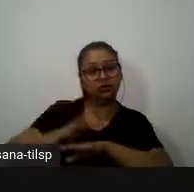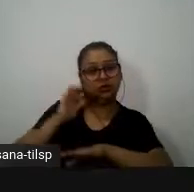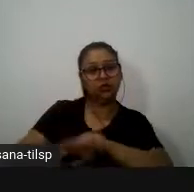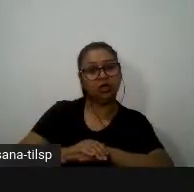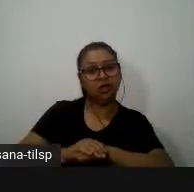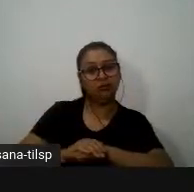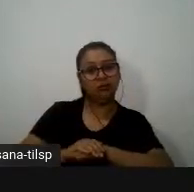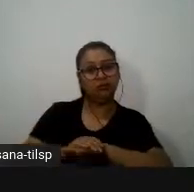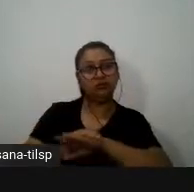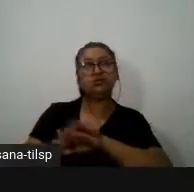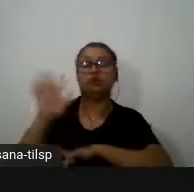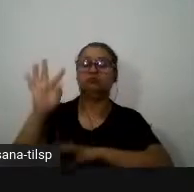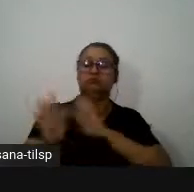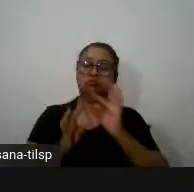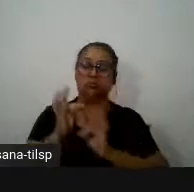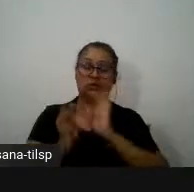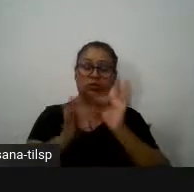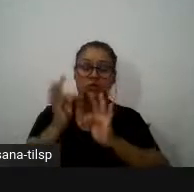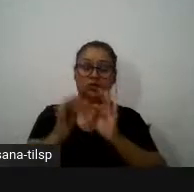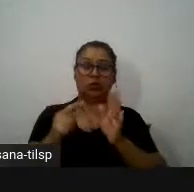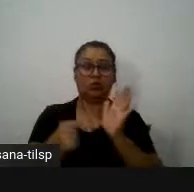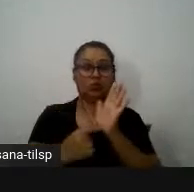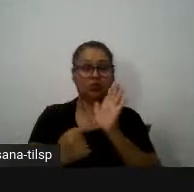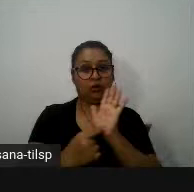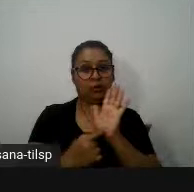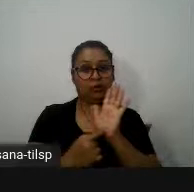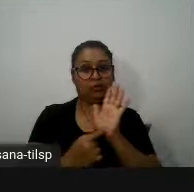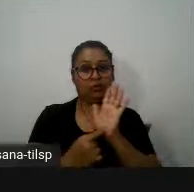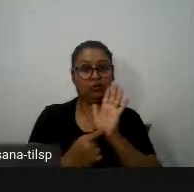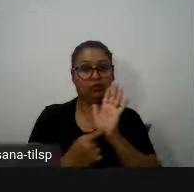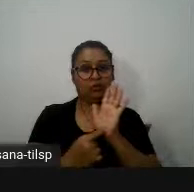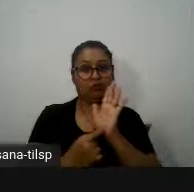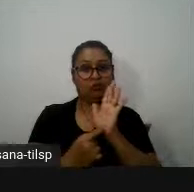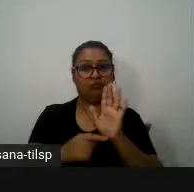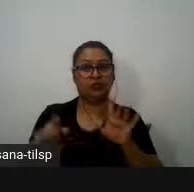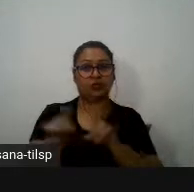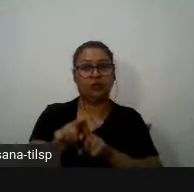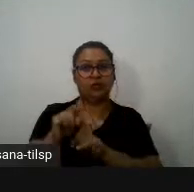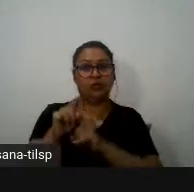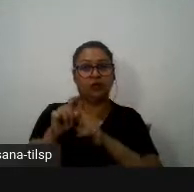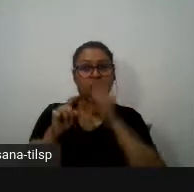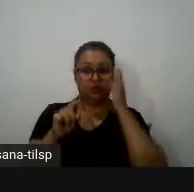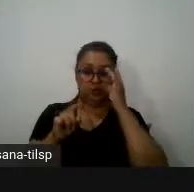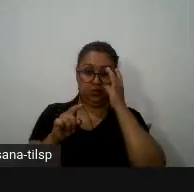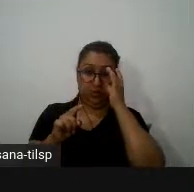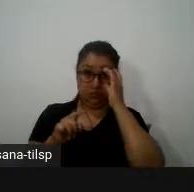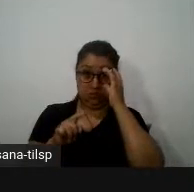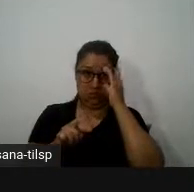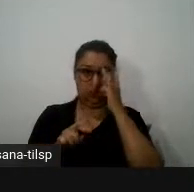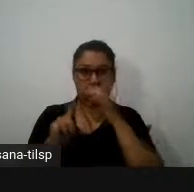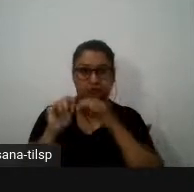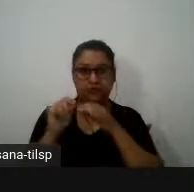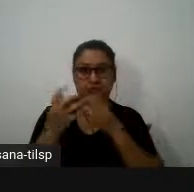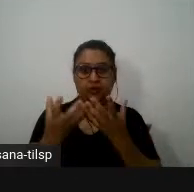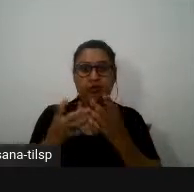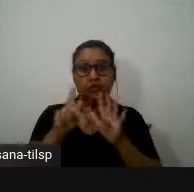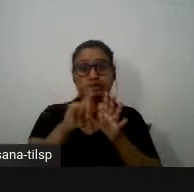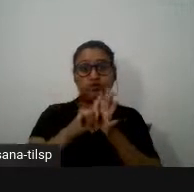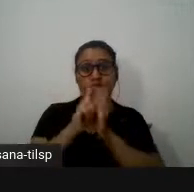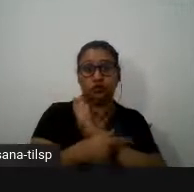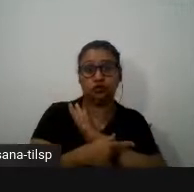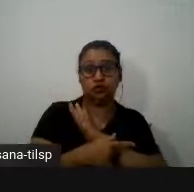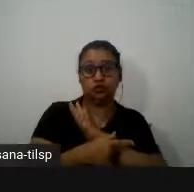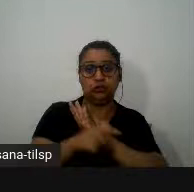para a produção do texto e é adaptado e saber também que quer os géneros quer os textos